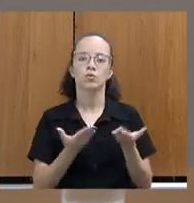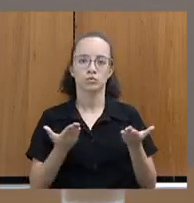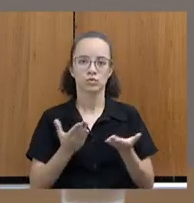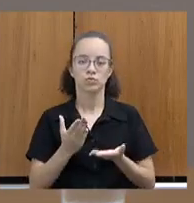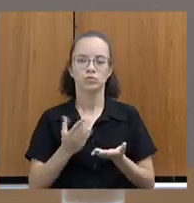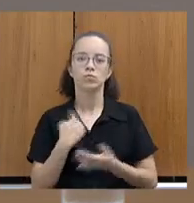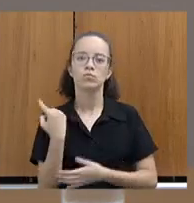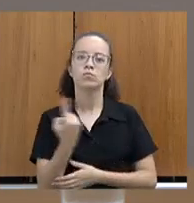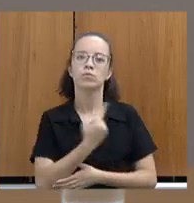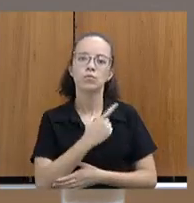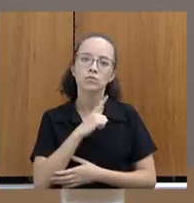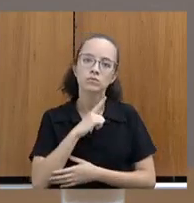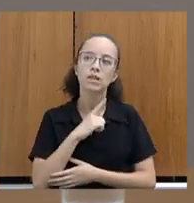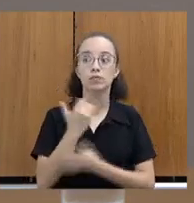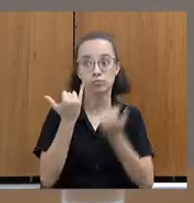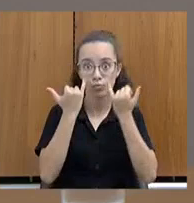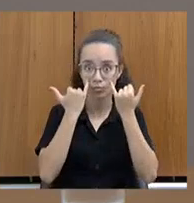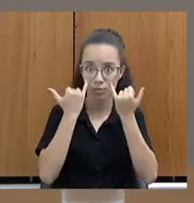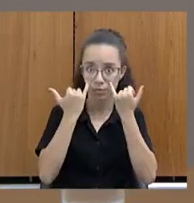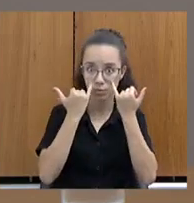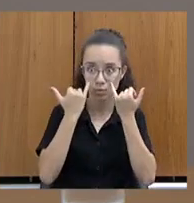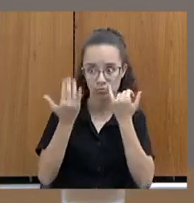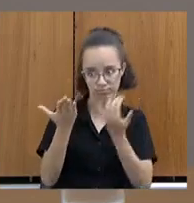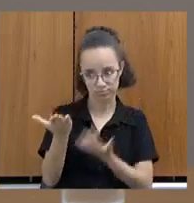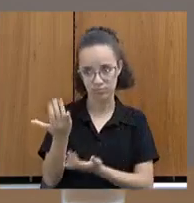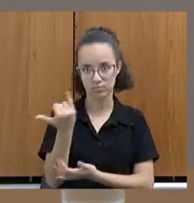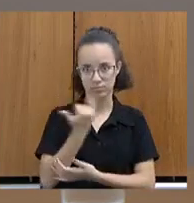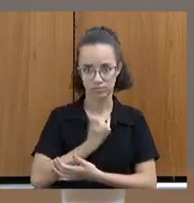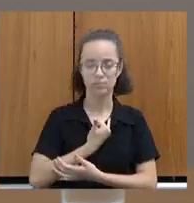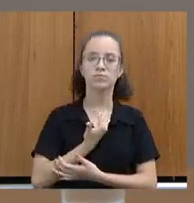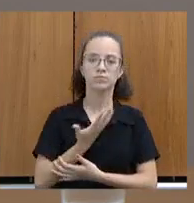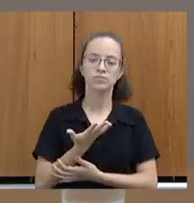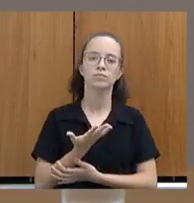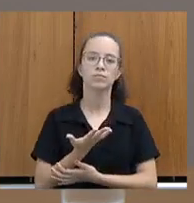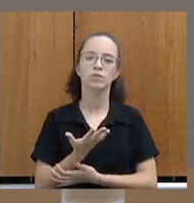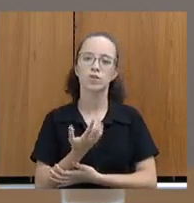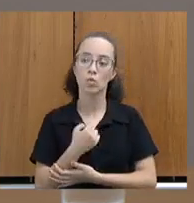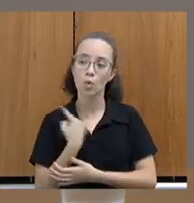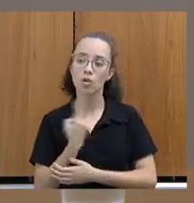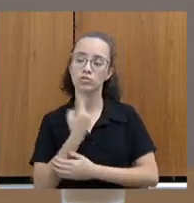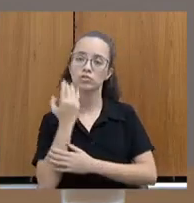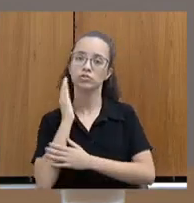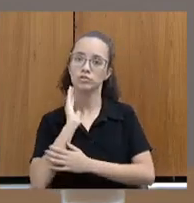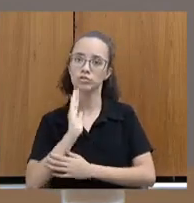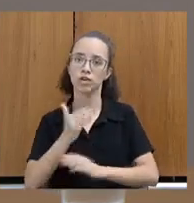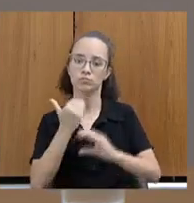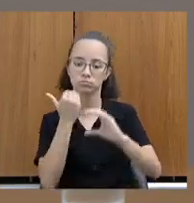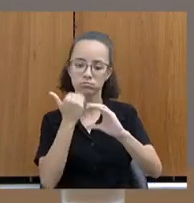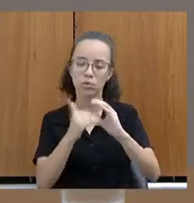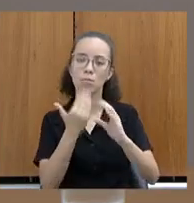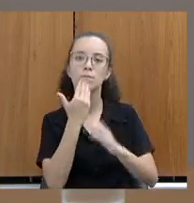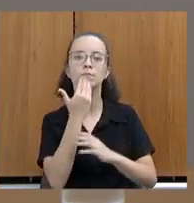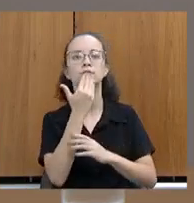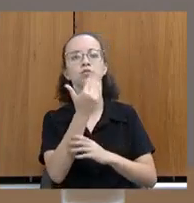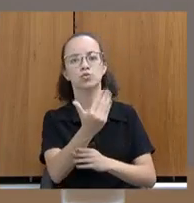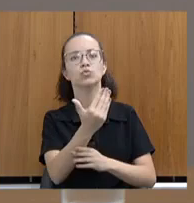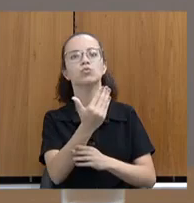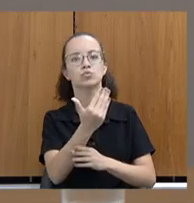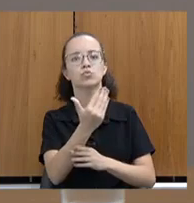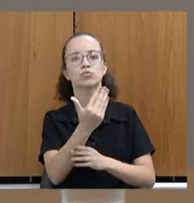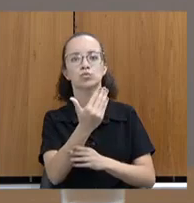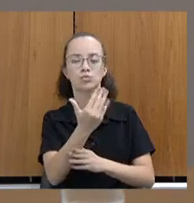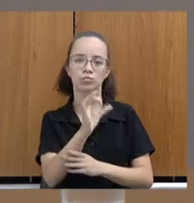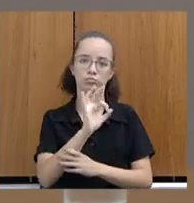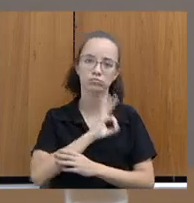estamos... Dada essa informação que o deputado nos passou, nós já tínhamos encaminhado uma solicitação de agenda junto com a Polícia